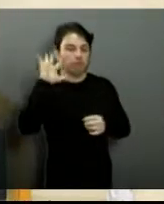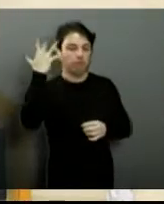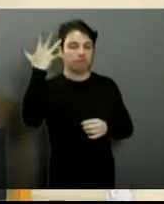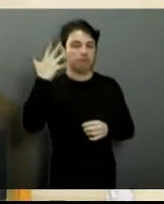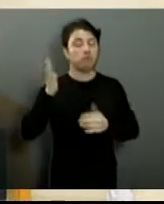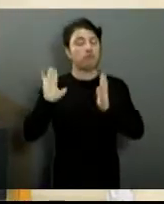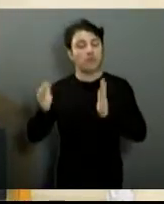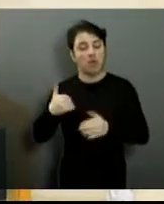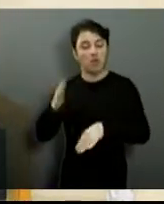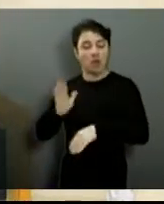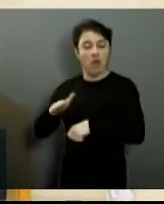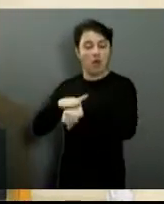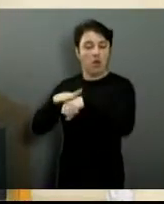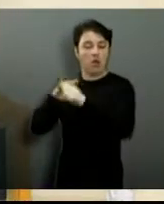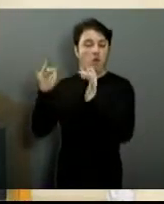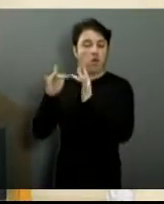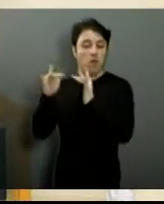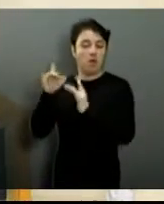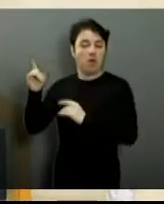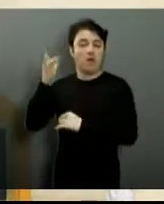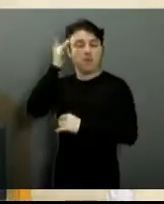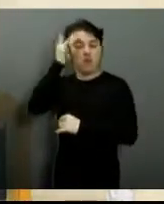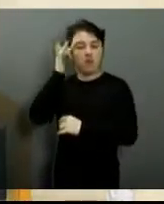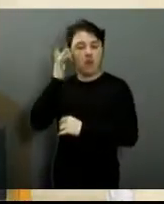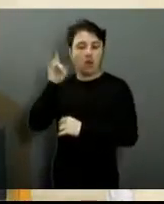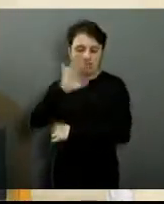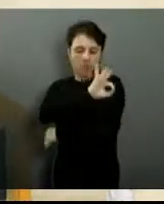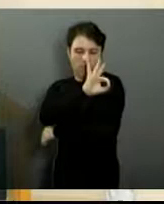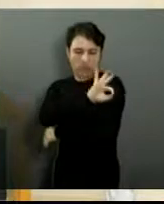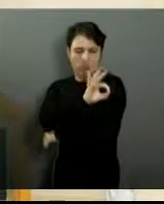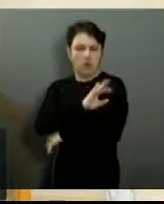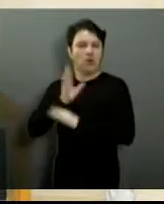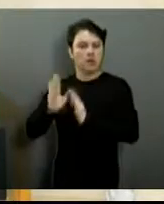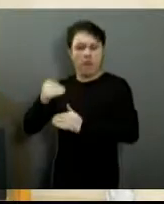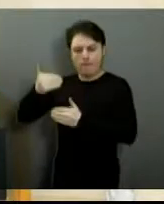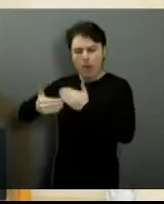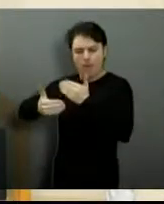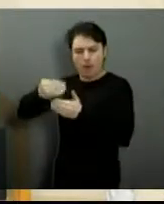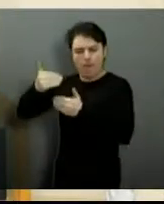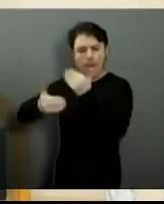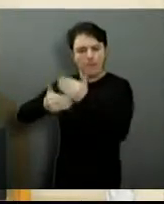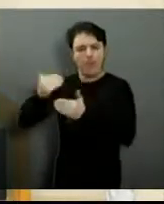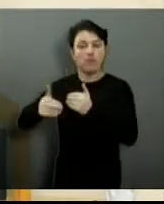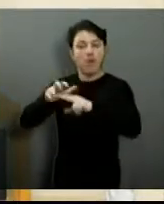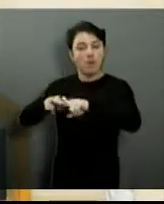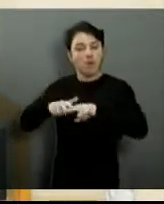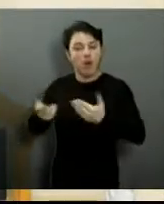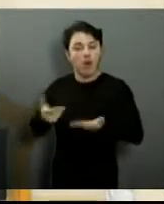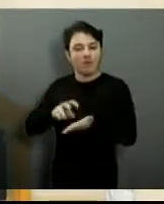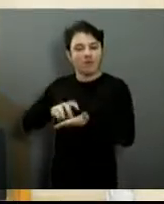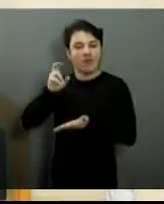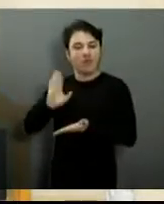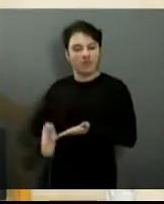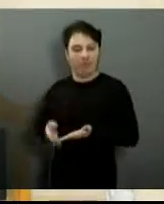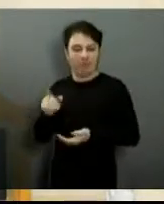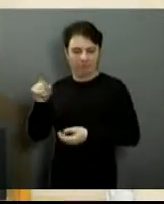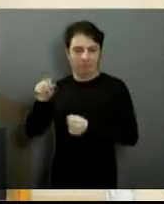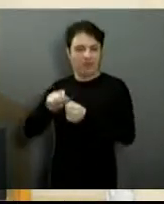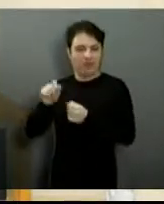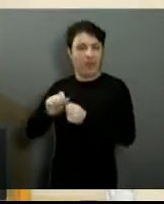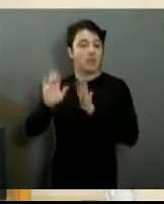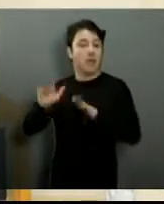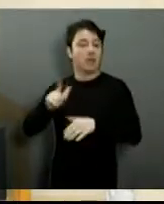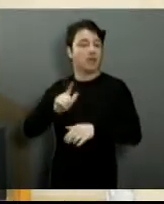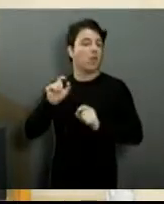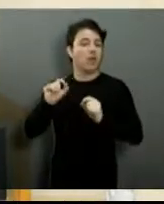O chefe de gabinete, Alan, me explicou que todo o processo já vinha sendo feito. Por isso que foi feito hoje pela manhã. Mas a gente tem algumas